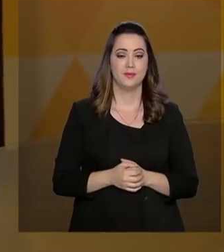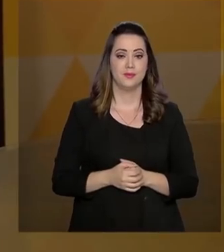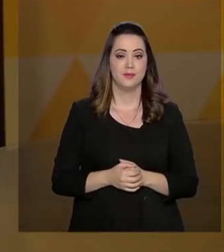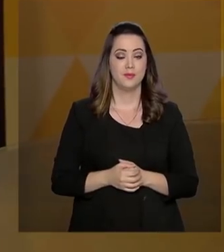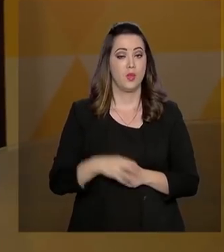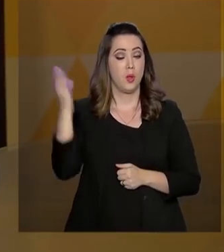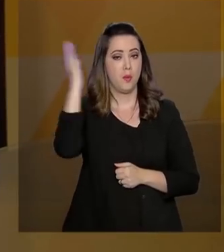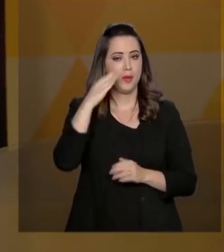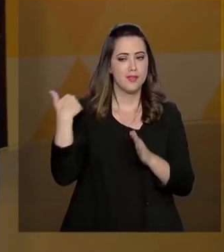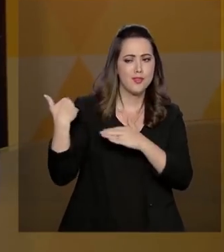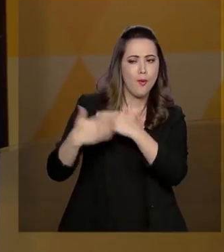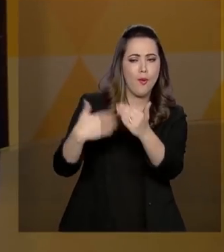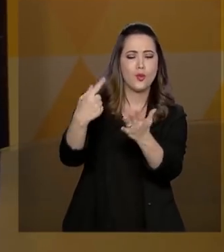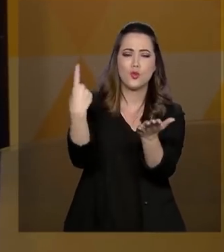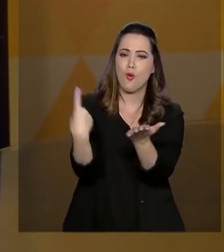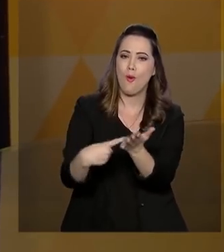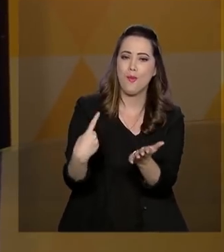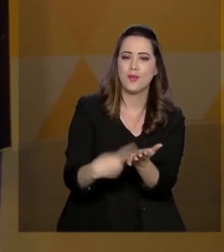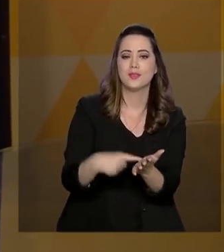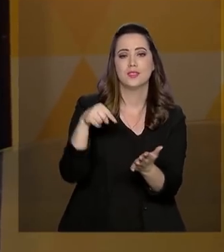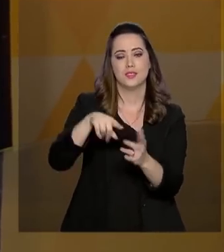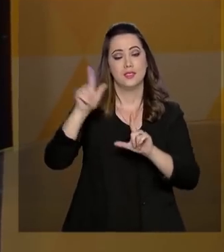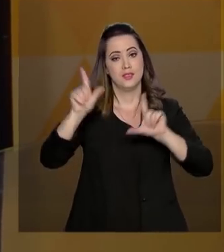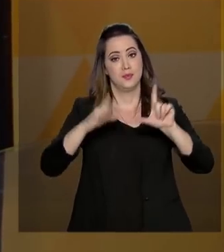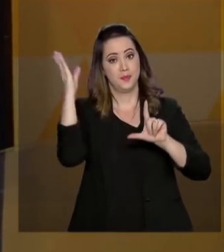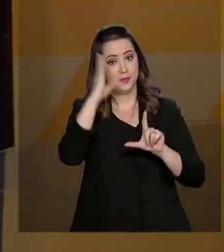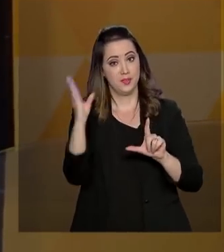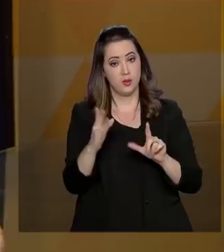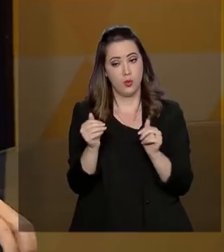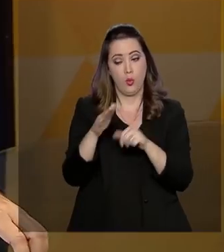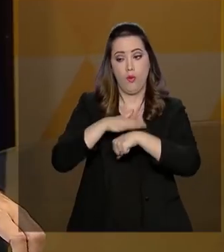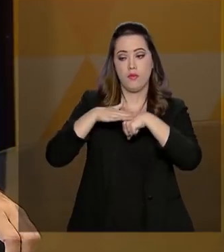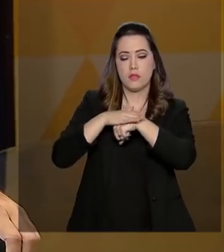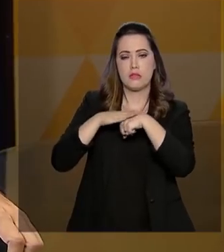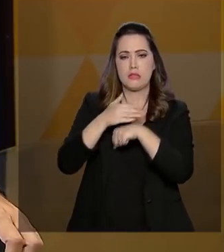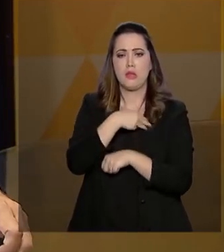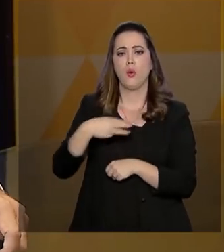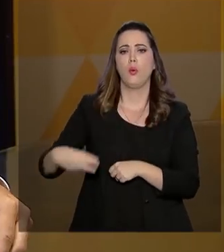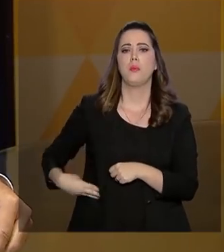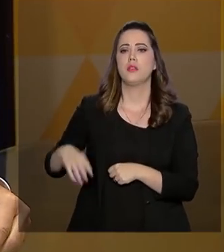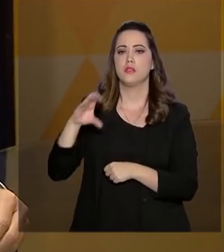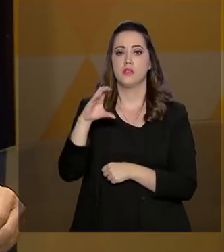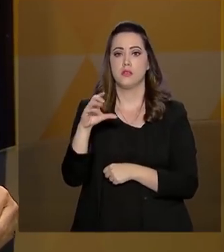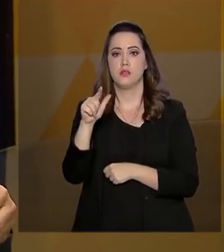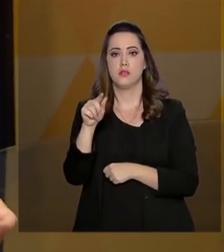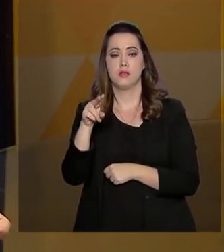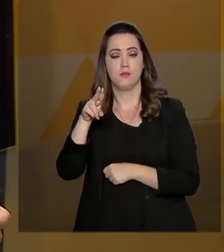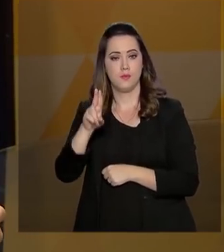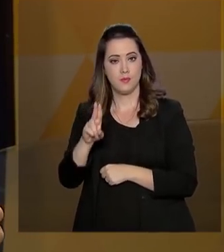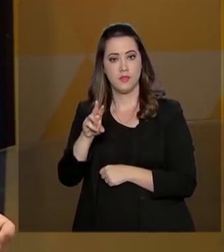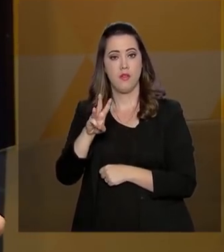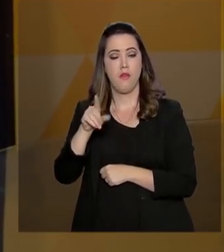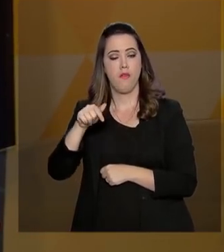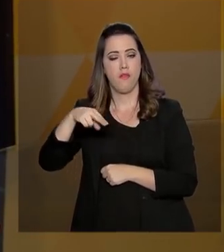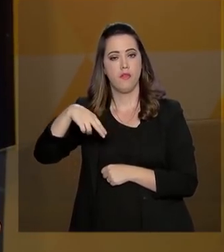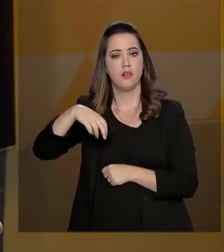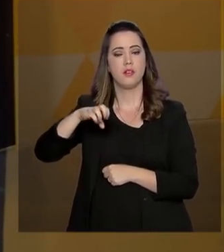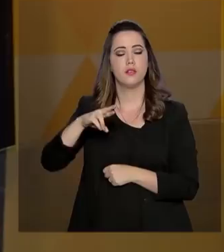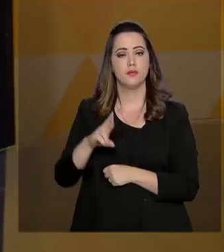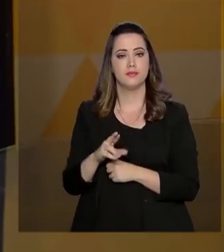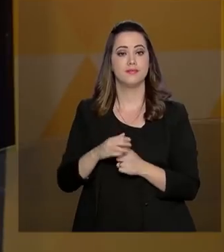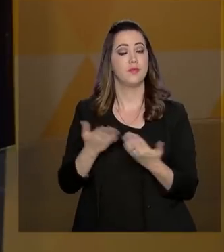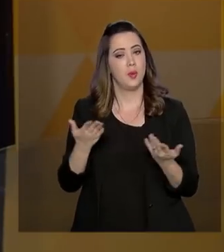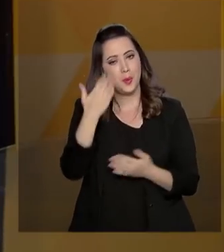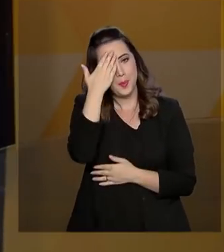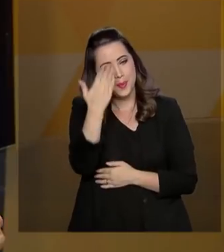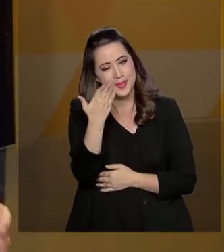E o Brasil continua em Pauta aqui na TV Brasil. Eu conversei com o ministro da Controladoria Geral da União, Wagner Rosário.